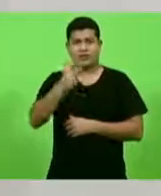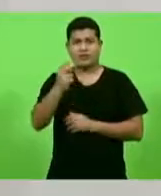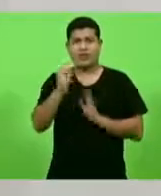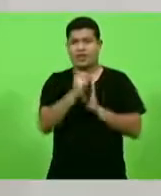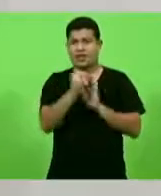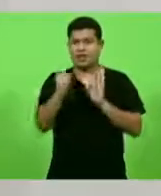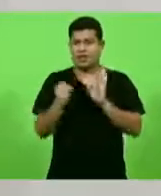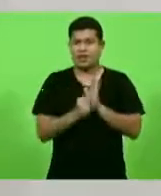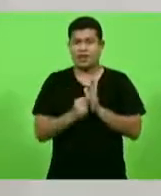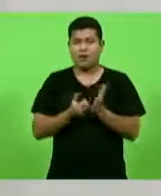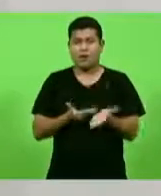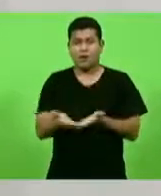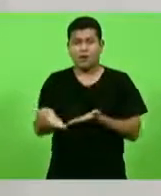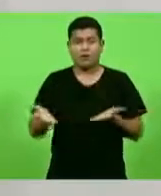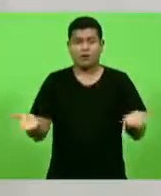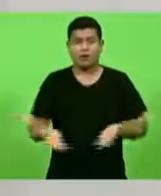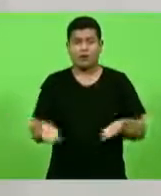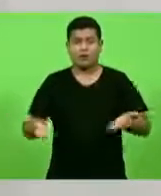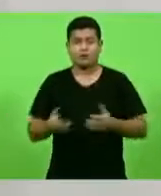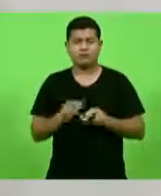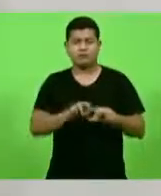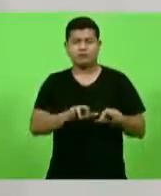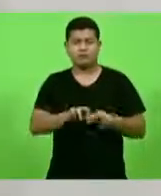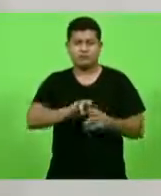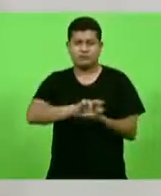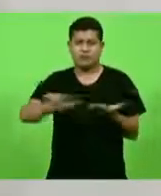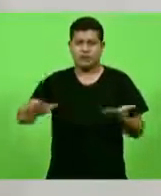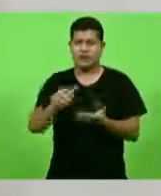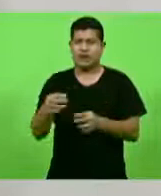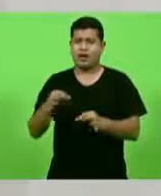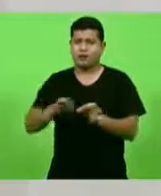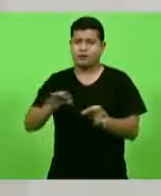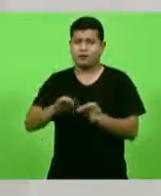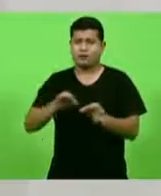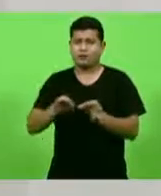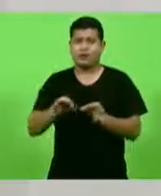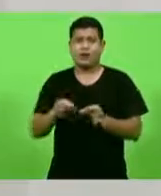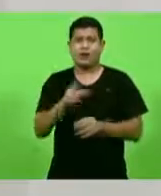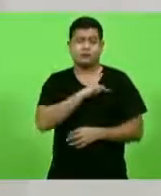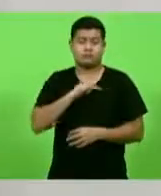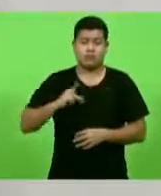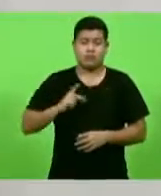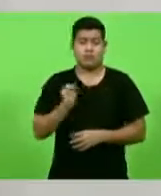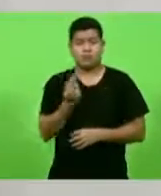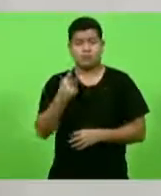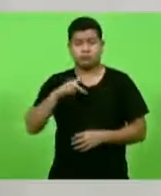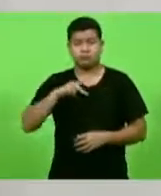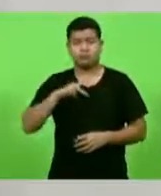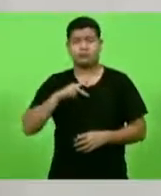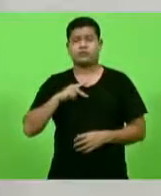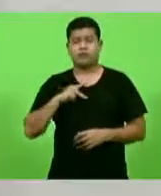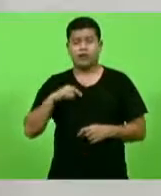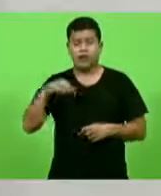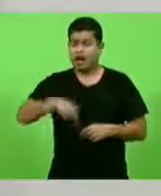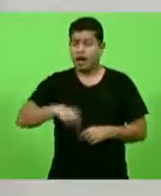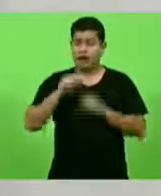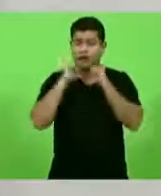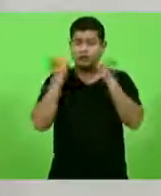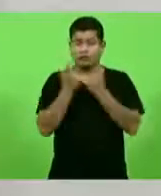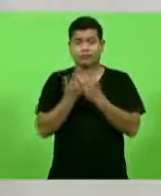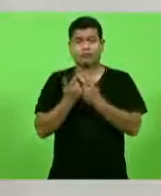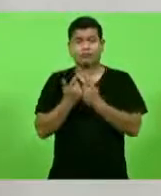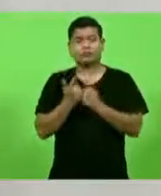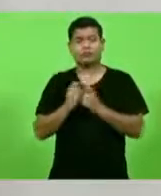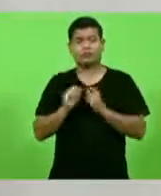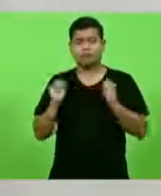Várias instituições públicas e privadas, incluindo a nossa Assembleia Legislativa, se reuniram e organizaram um